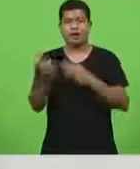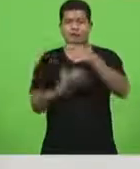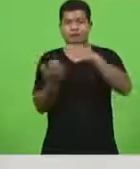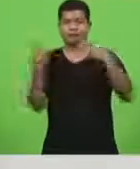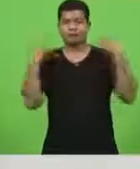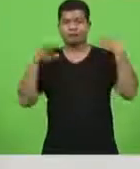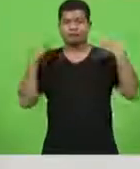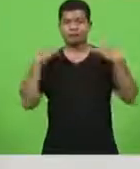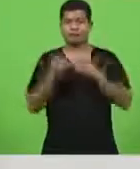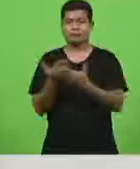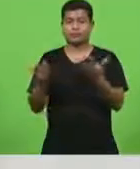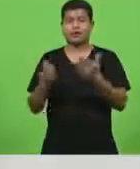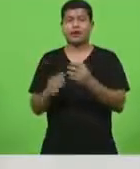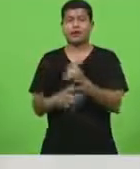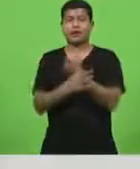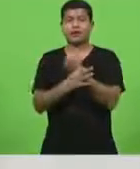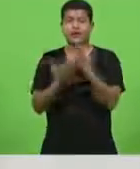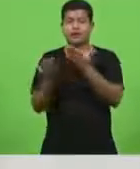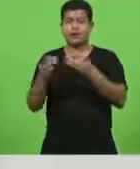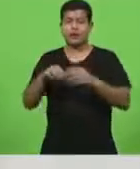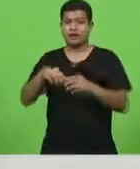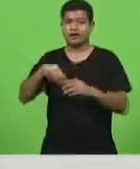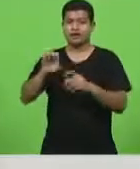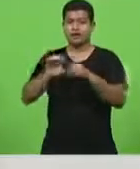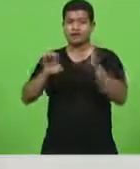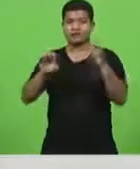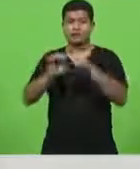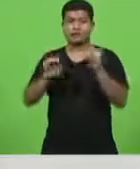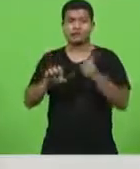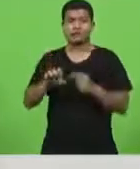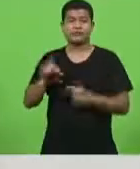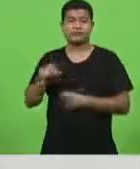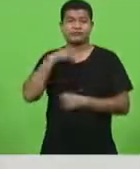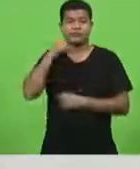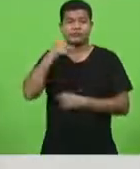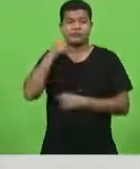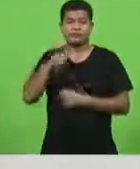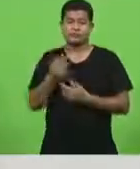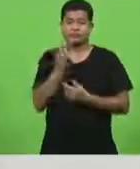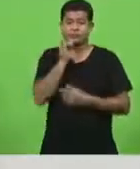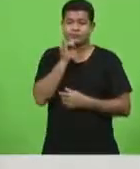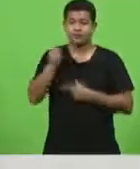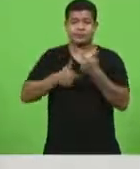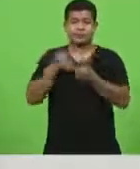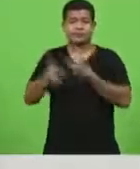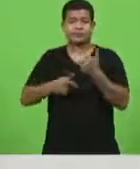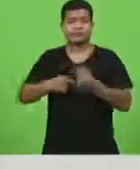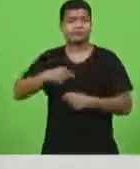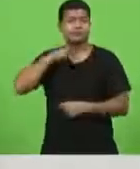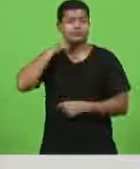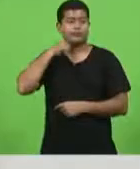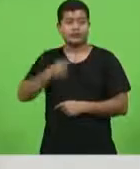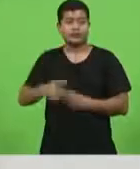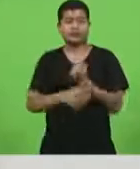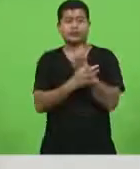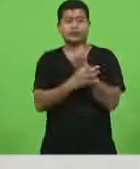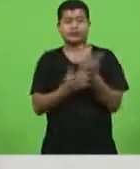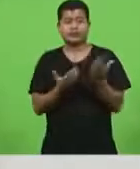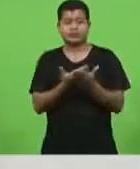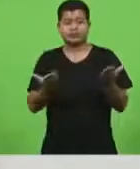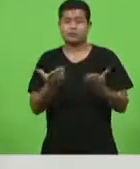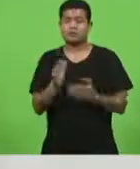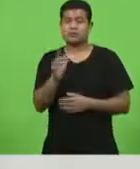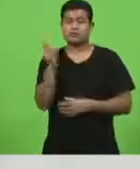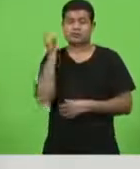sem garantia real aquele que não tem garantia cuja atividade não permite terem também acesso ao